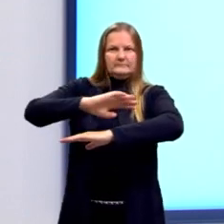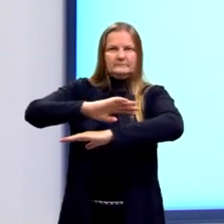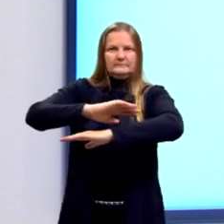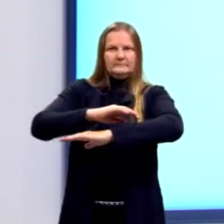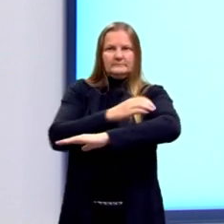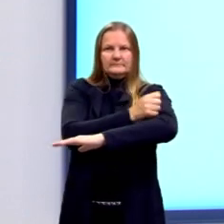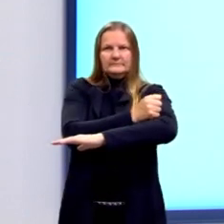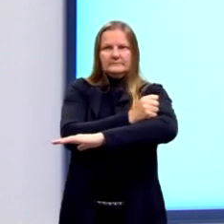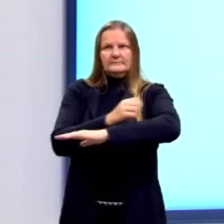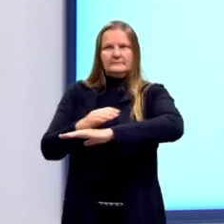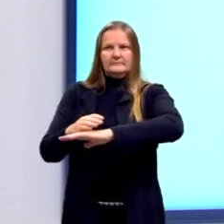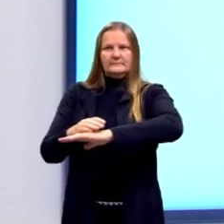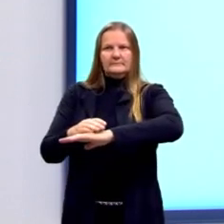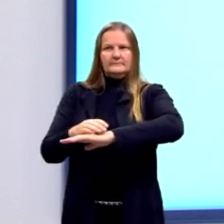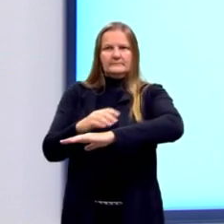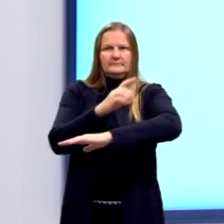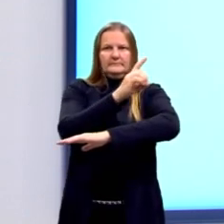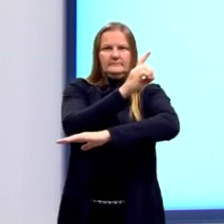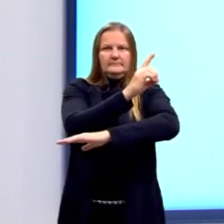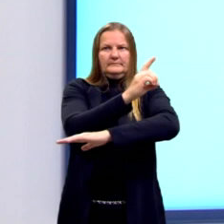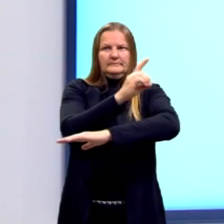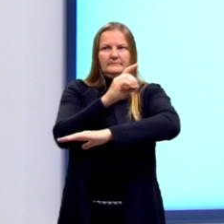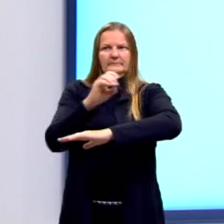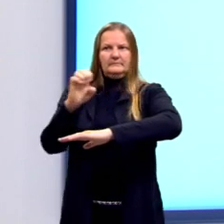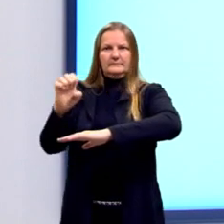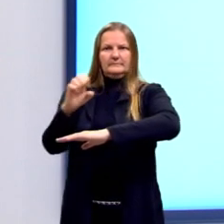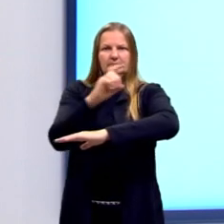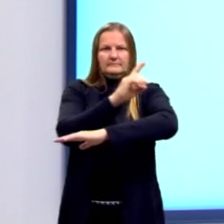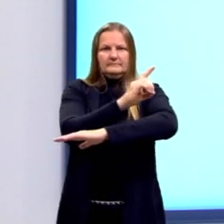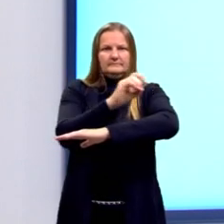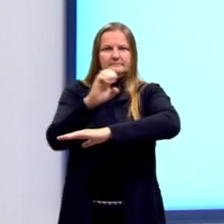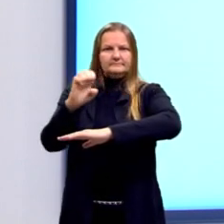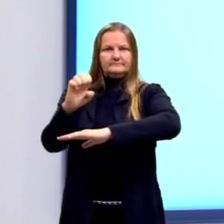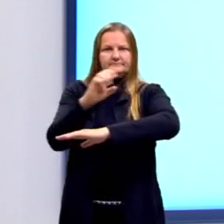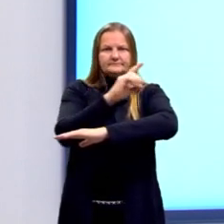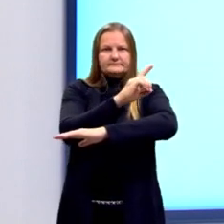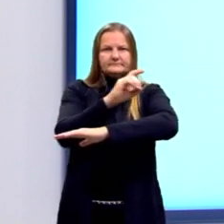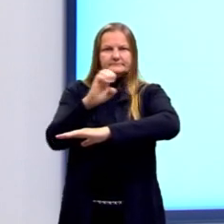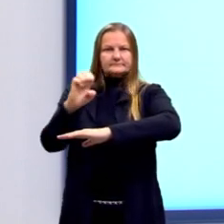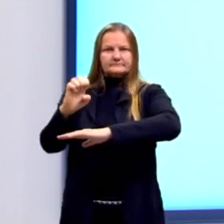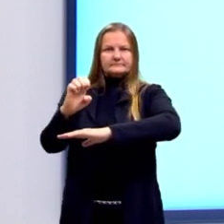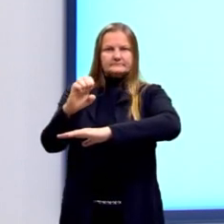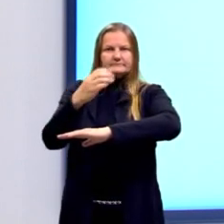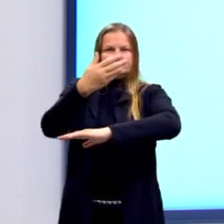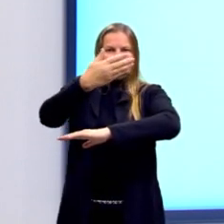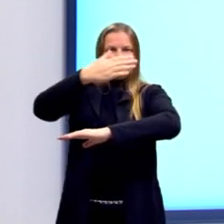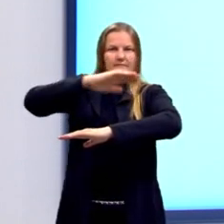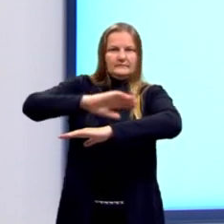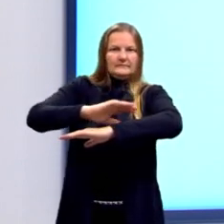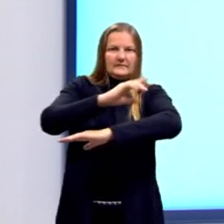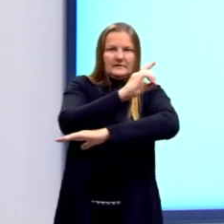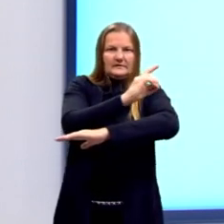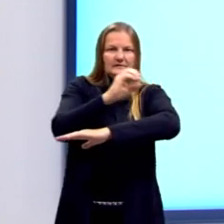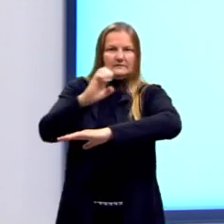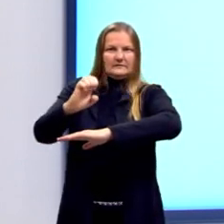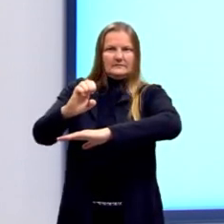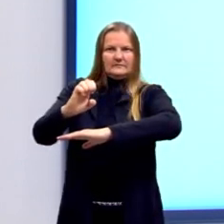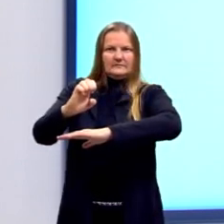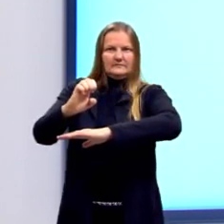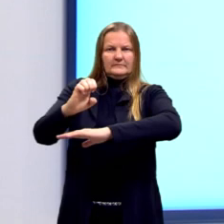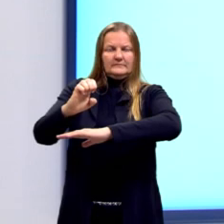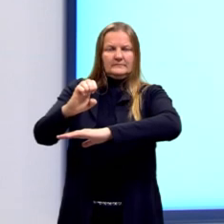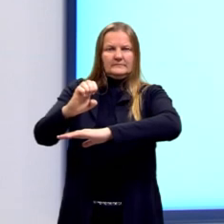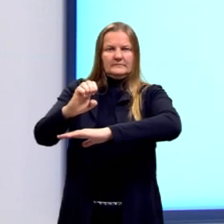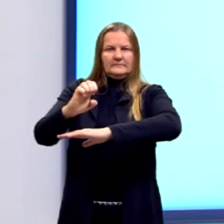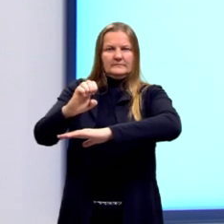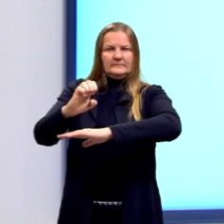segmento DE, então, após essa dobradura, foram marcados dois outros pontos, chamados de D e E. E o